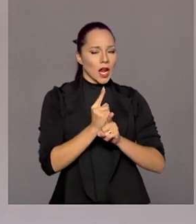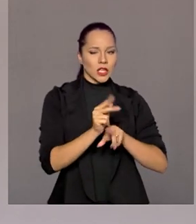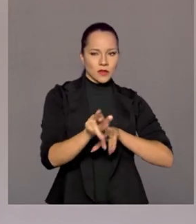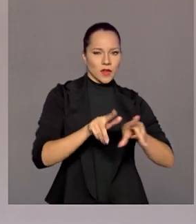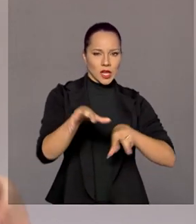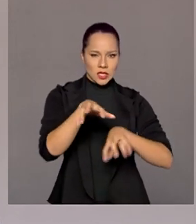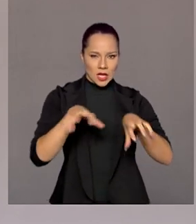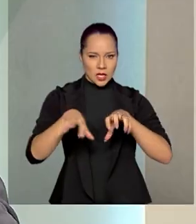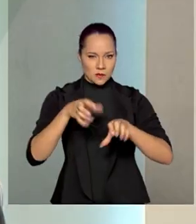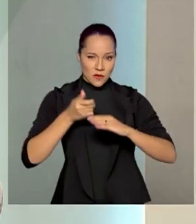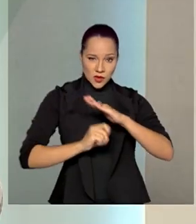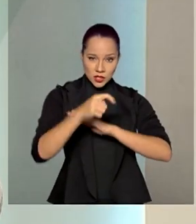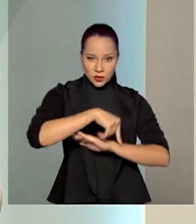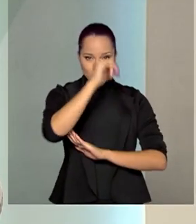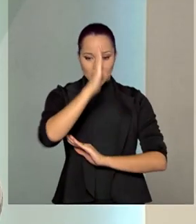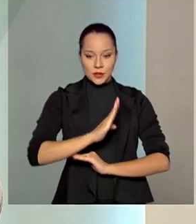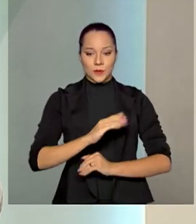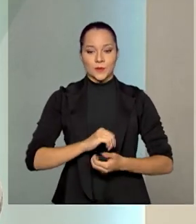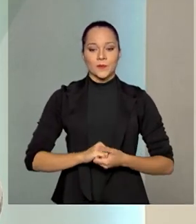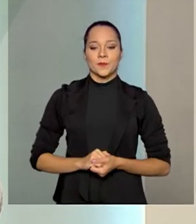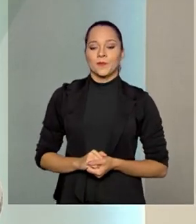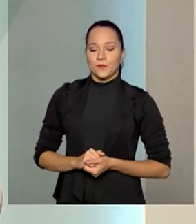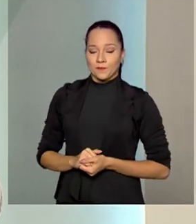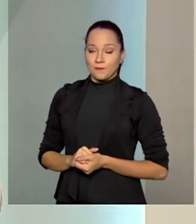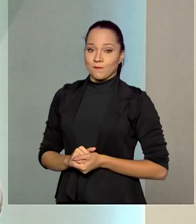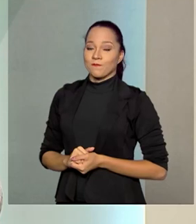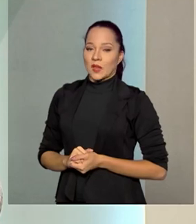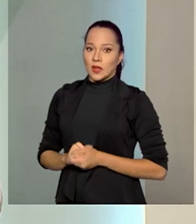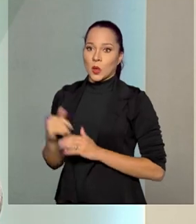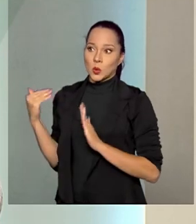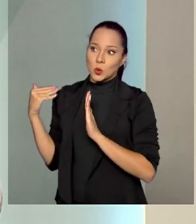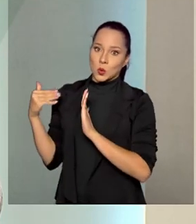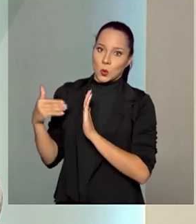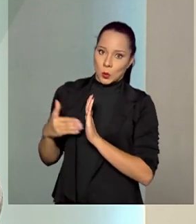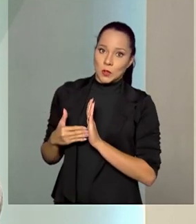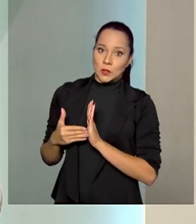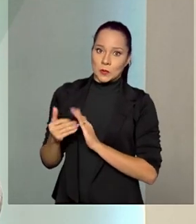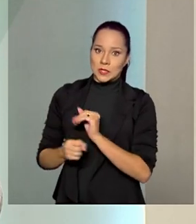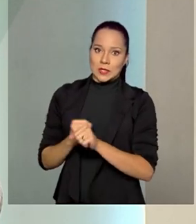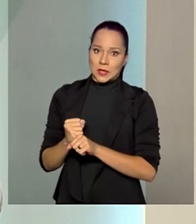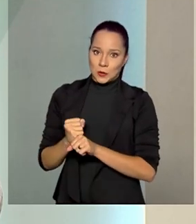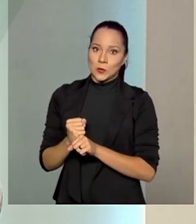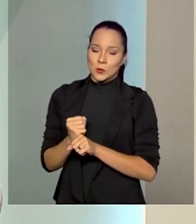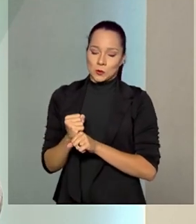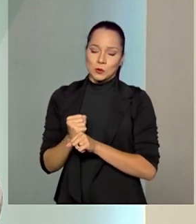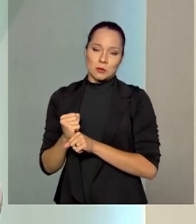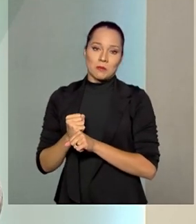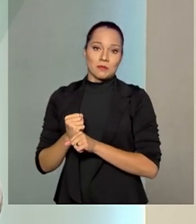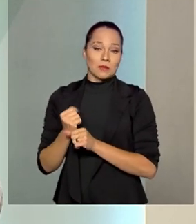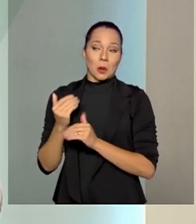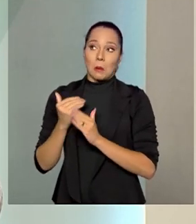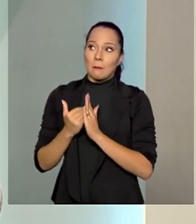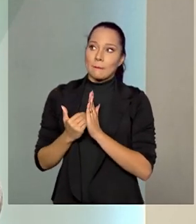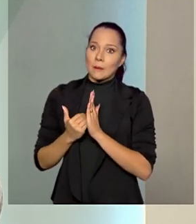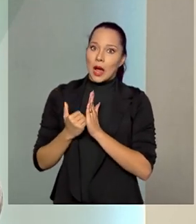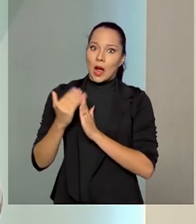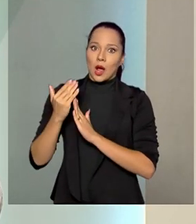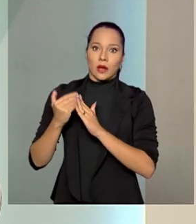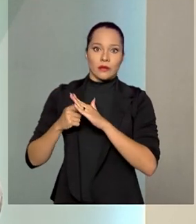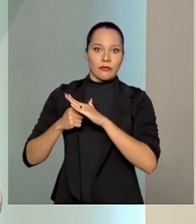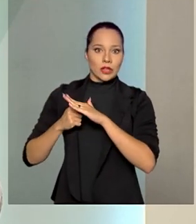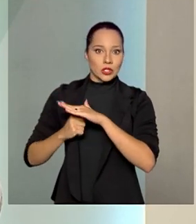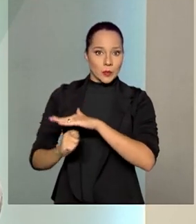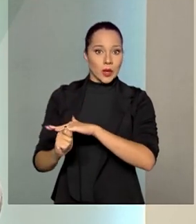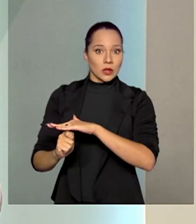investimentos no Brasil? Ó, nos últimos anos, o maior investimento que tem sido